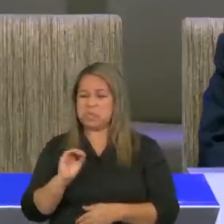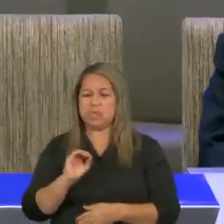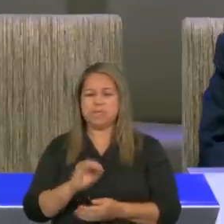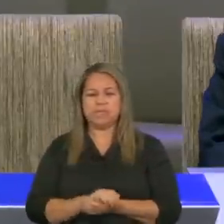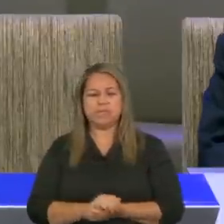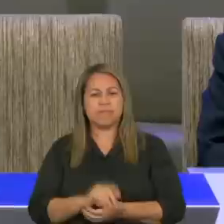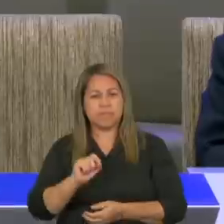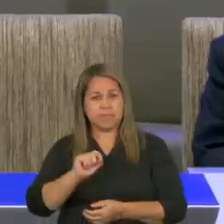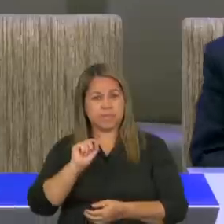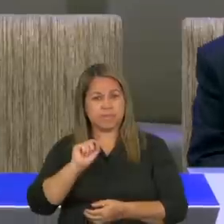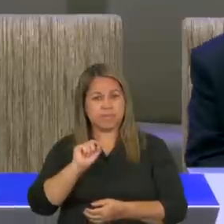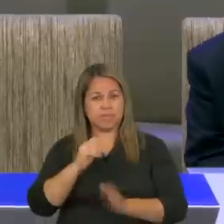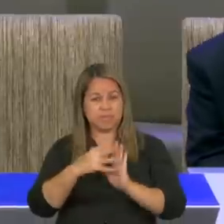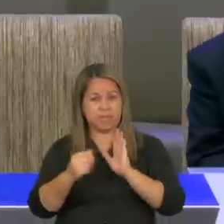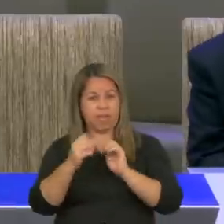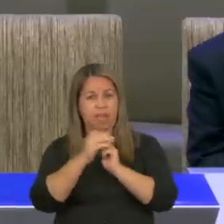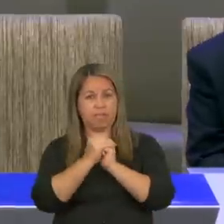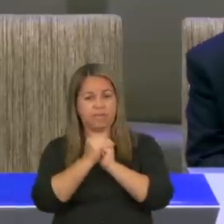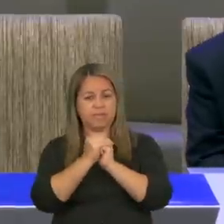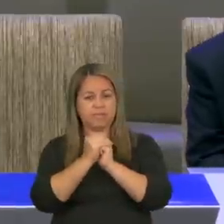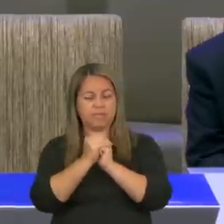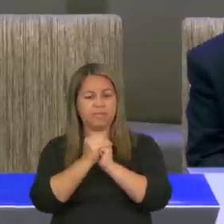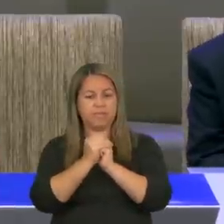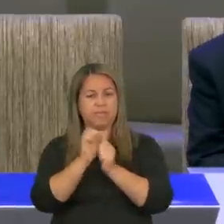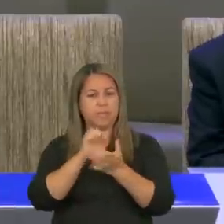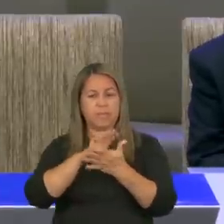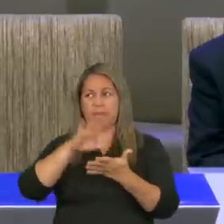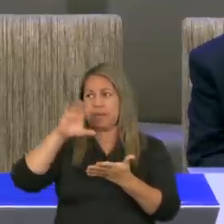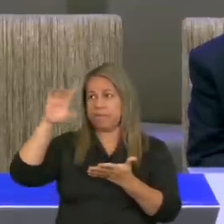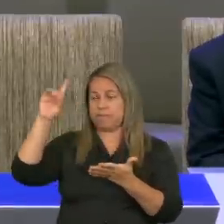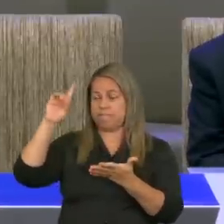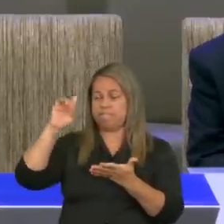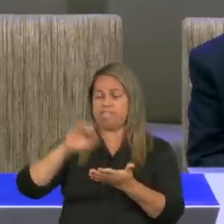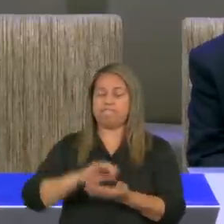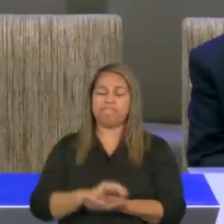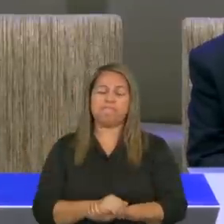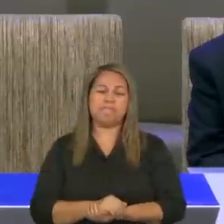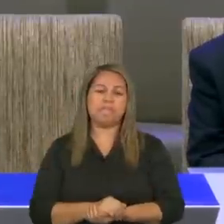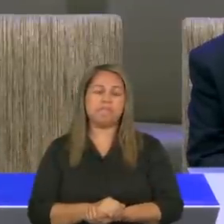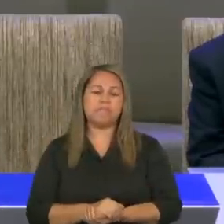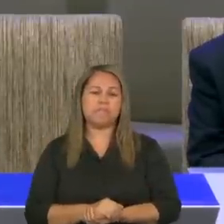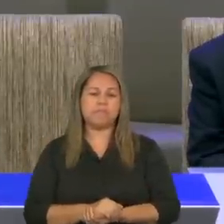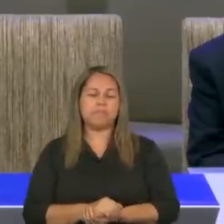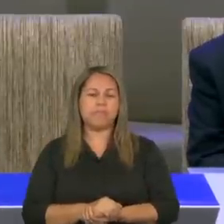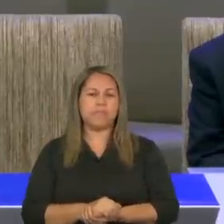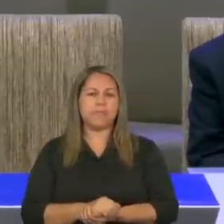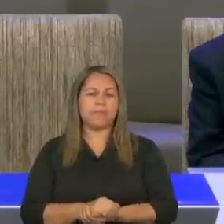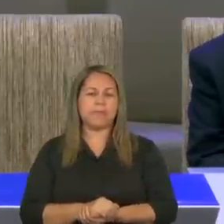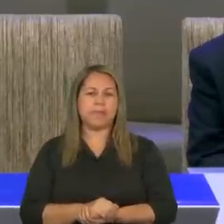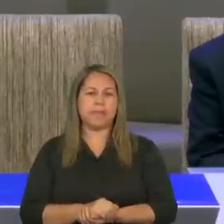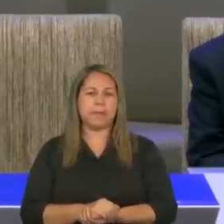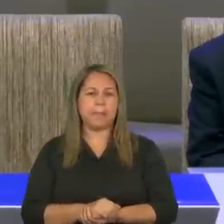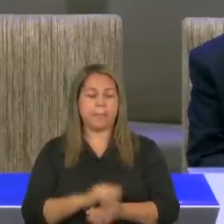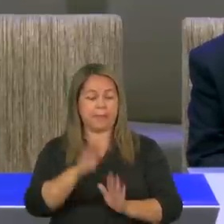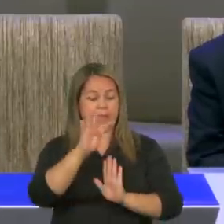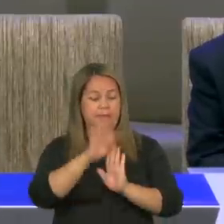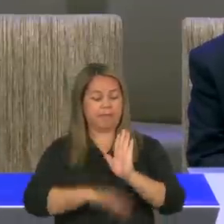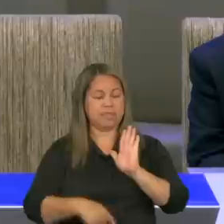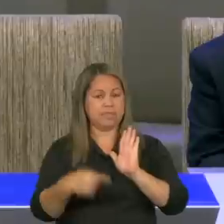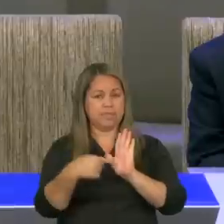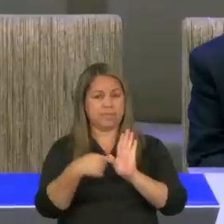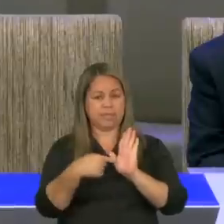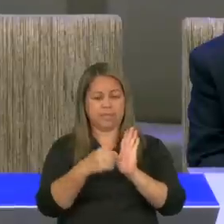Quem pode dizer amém? Glória a Deus. Meus amados, texto da palavra de Deus, que